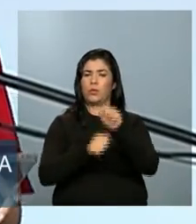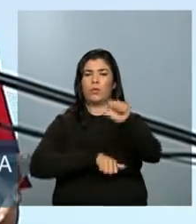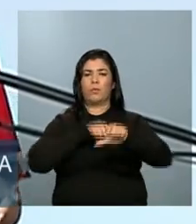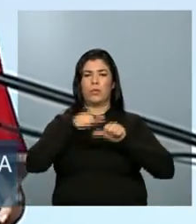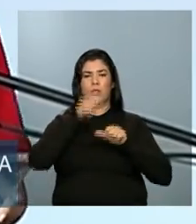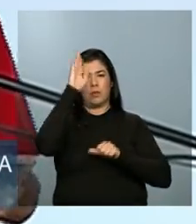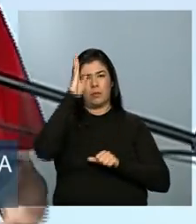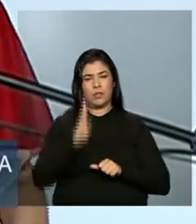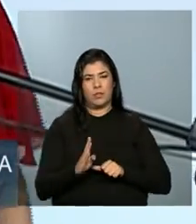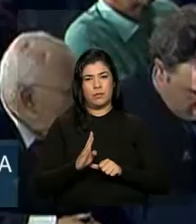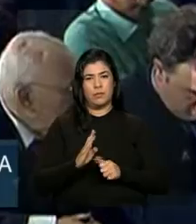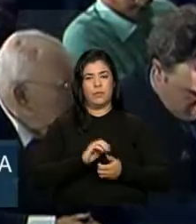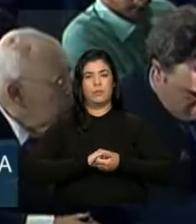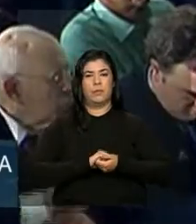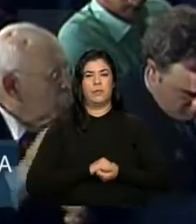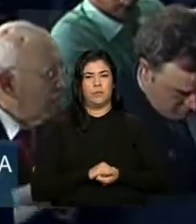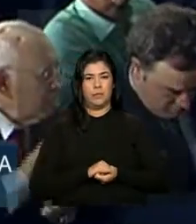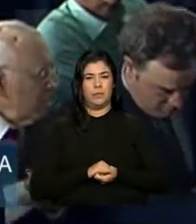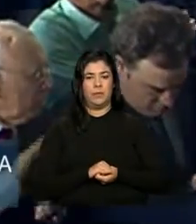o Brasil.